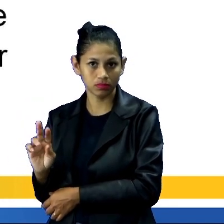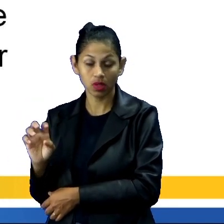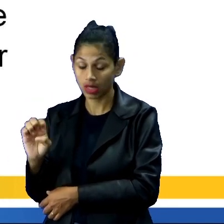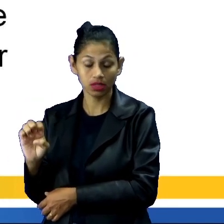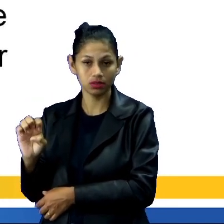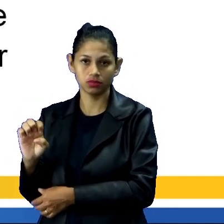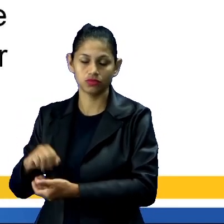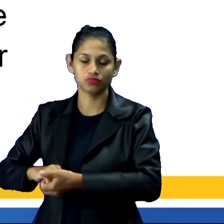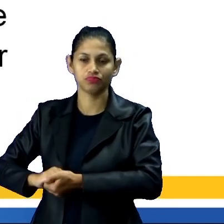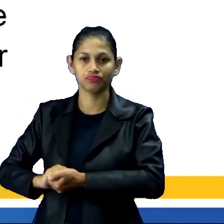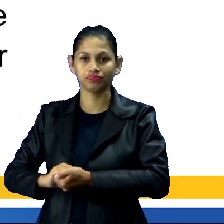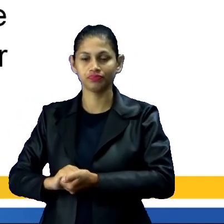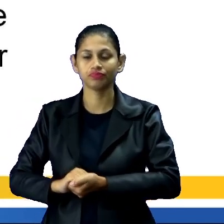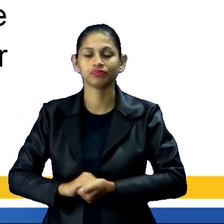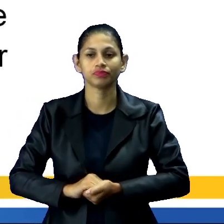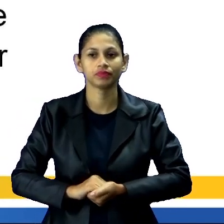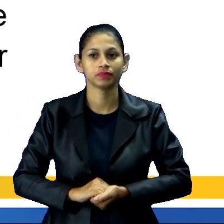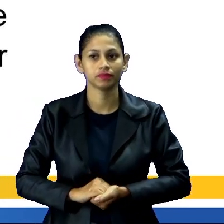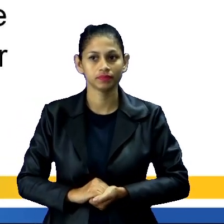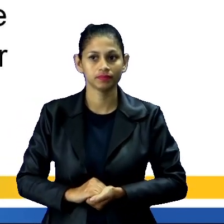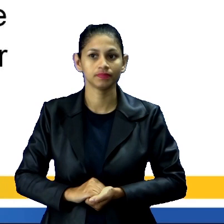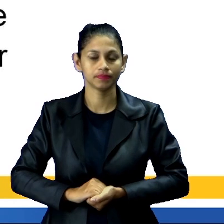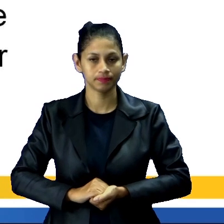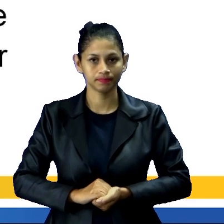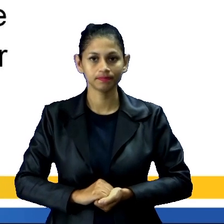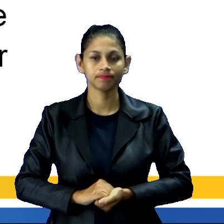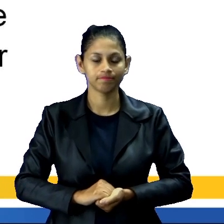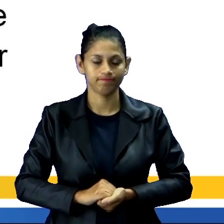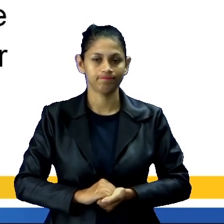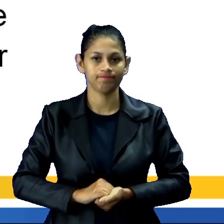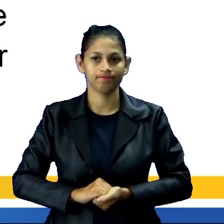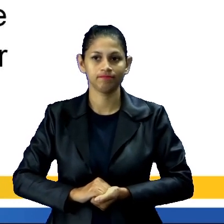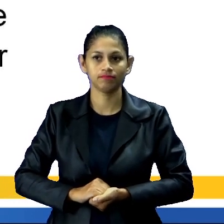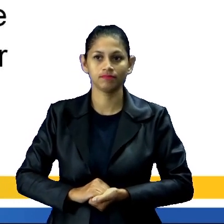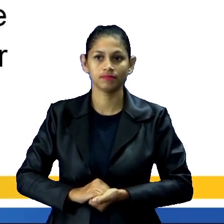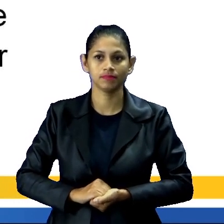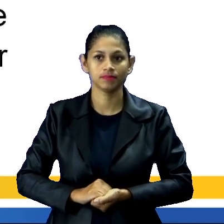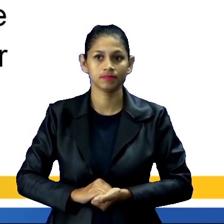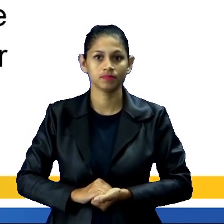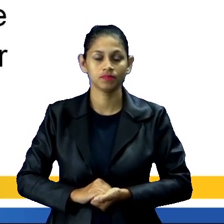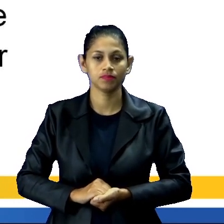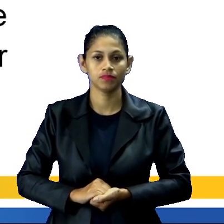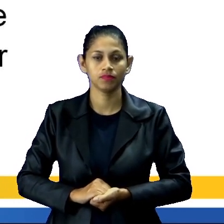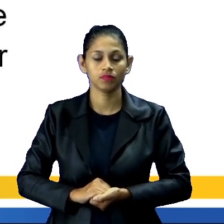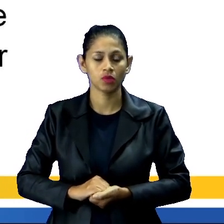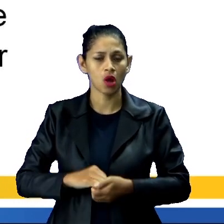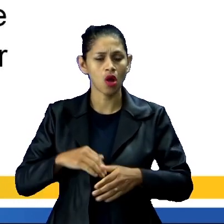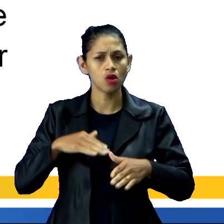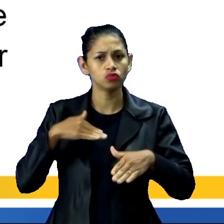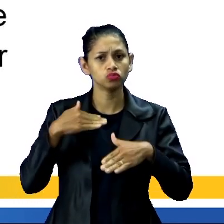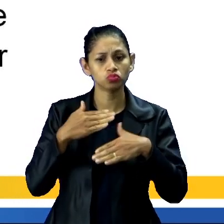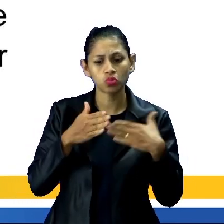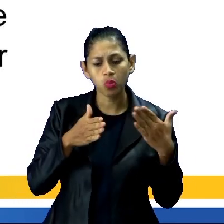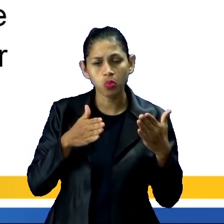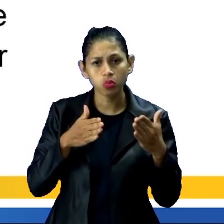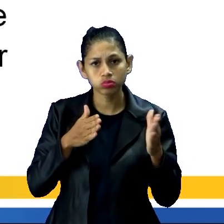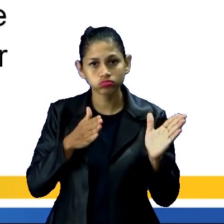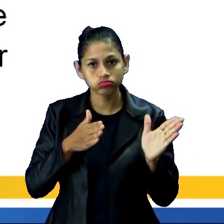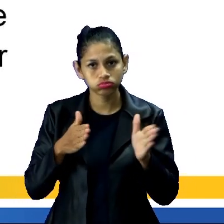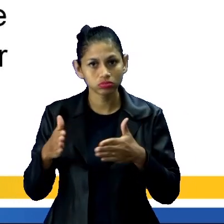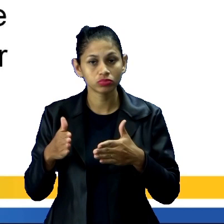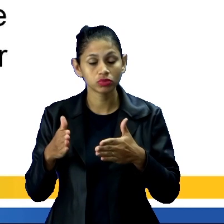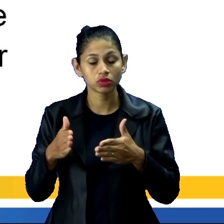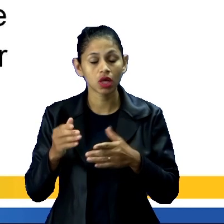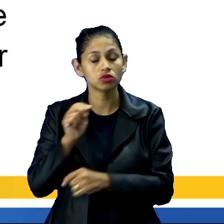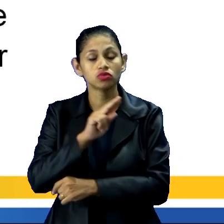entram nesse novo lugar, ali elas são chamadas de imigrantes, ok? E esse processo a gente chama de migração.